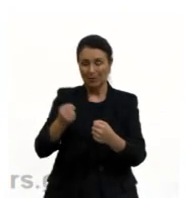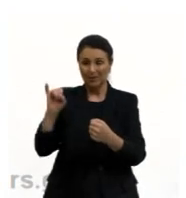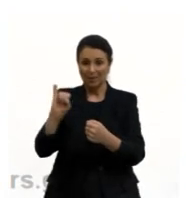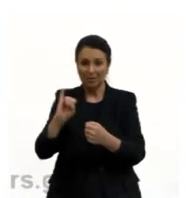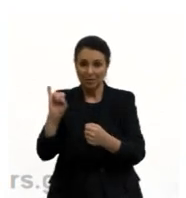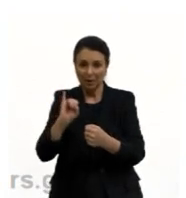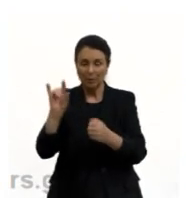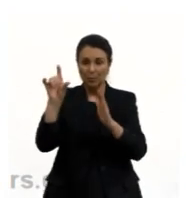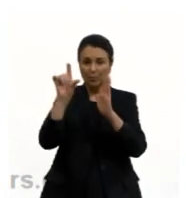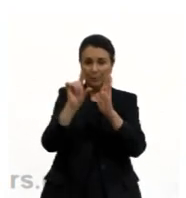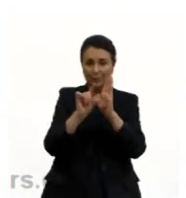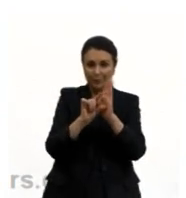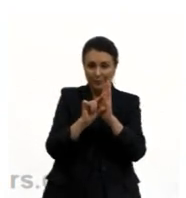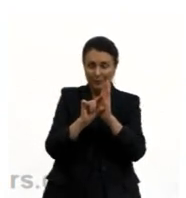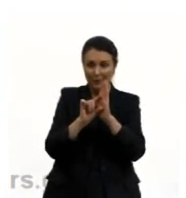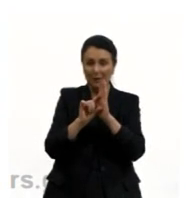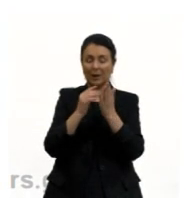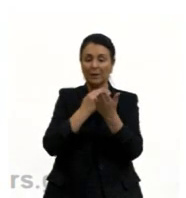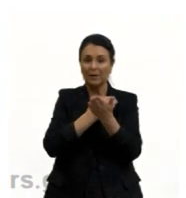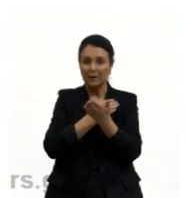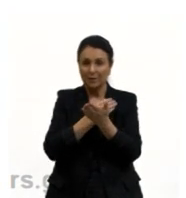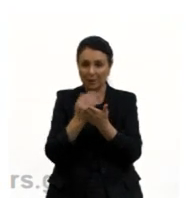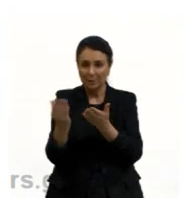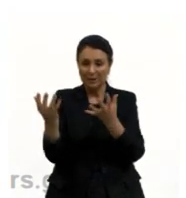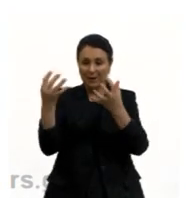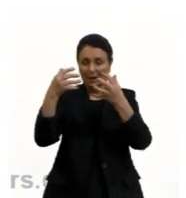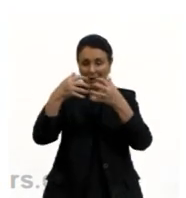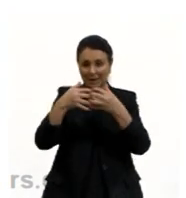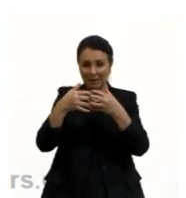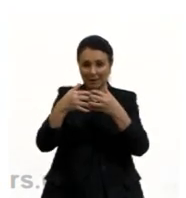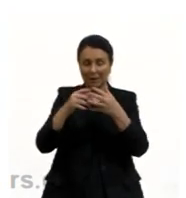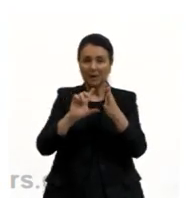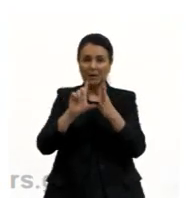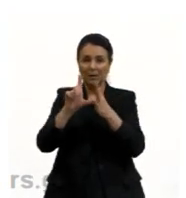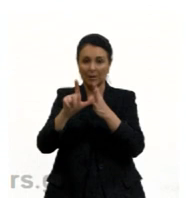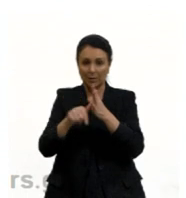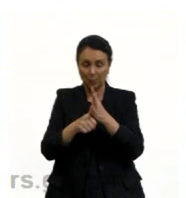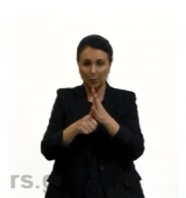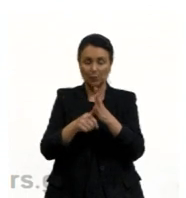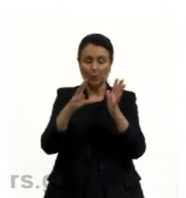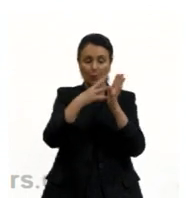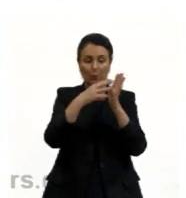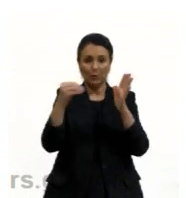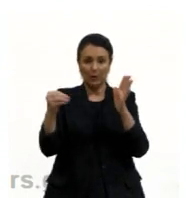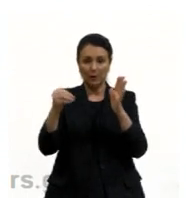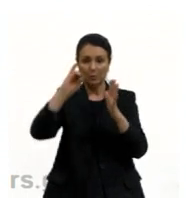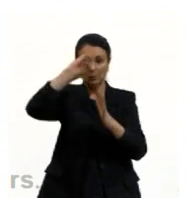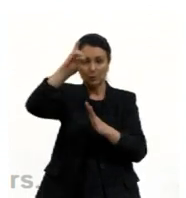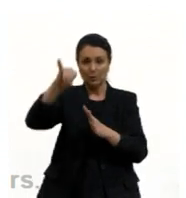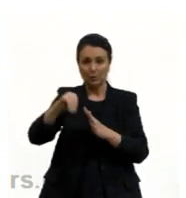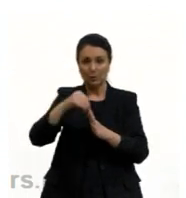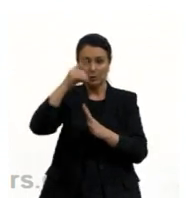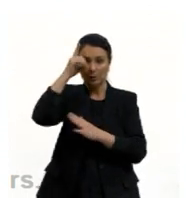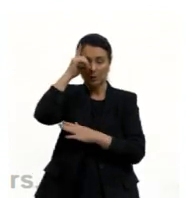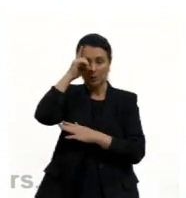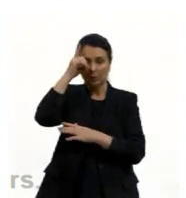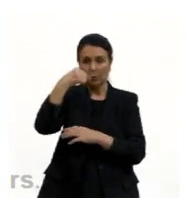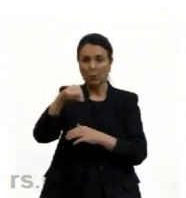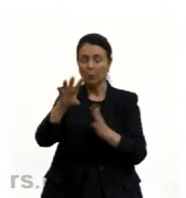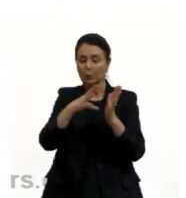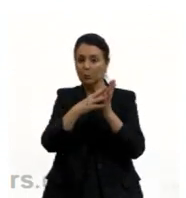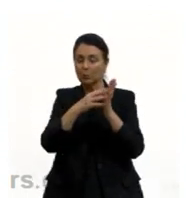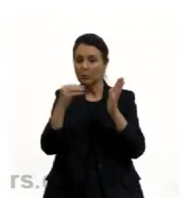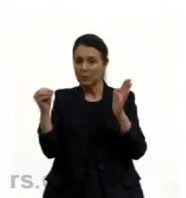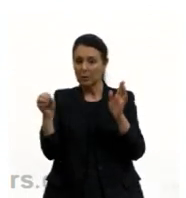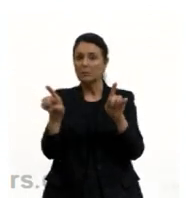para formar compostos. Então, após o modelo de Dalton, outros modelos baseados em outros dados